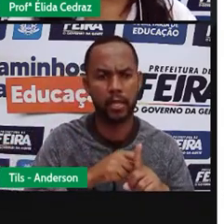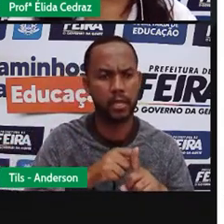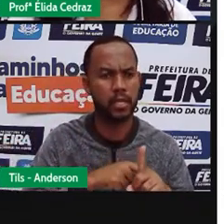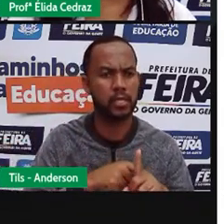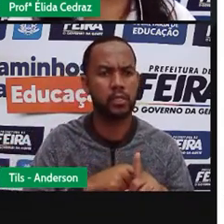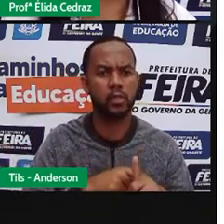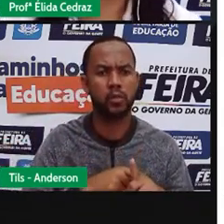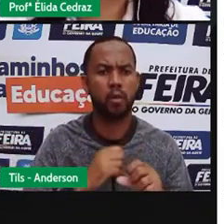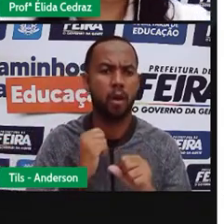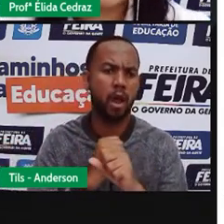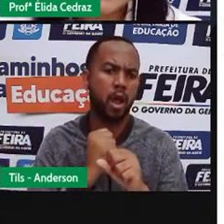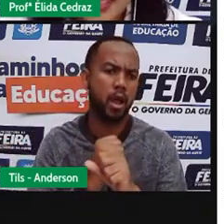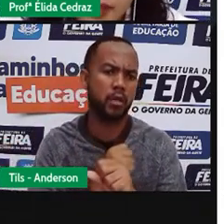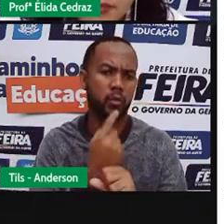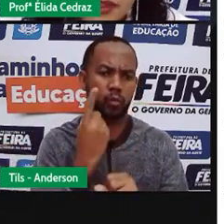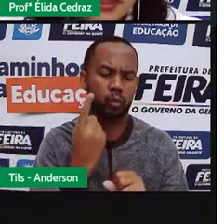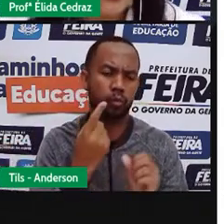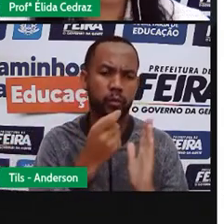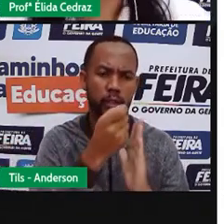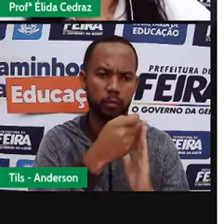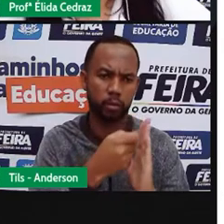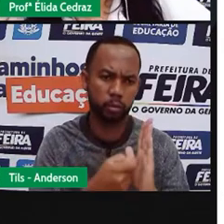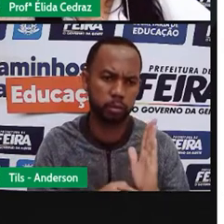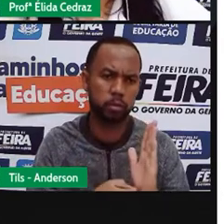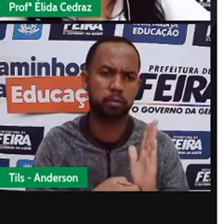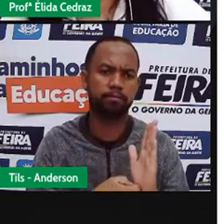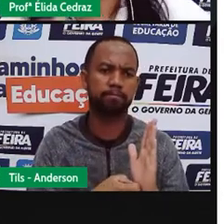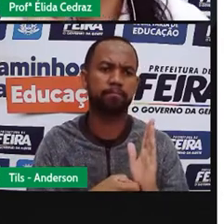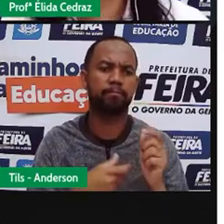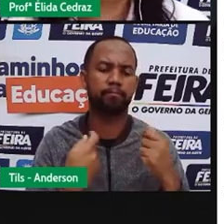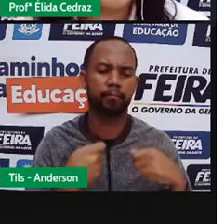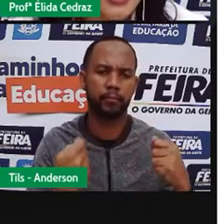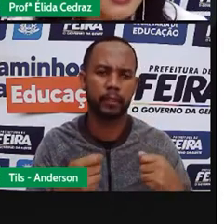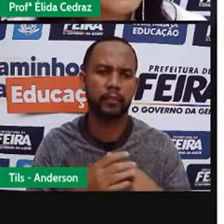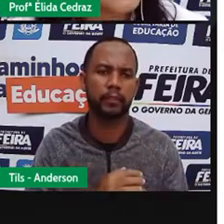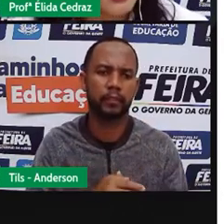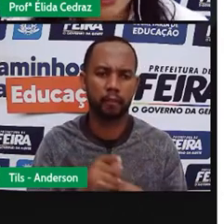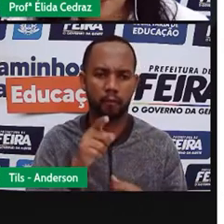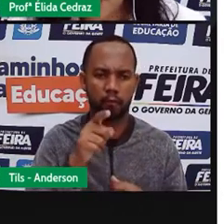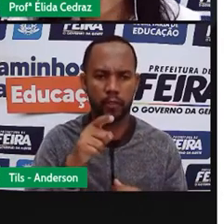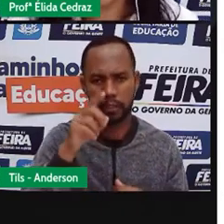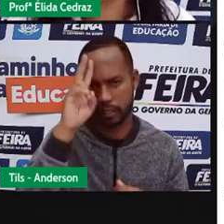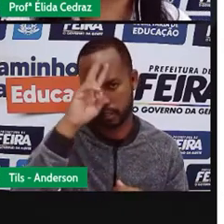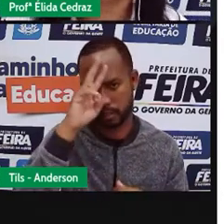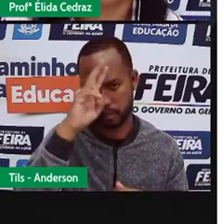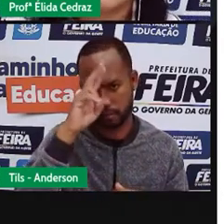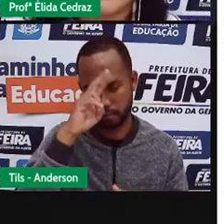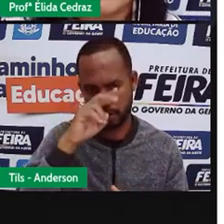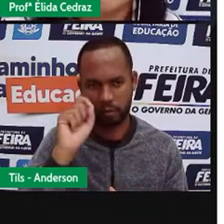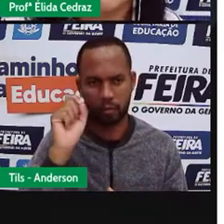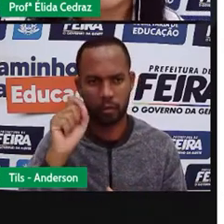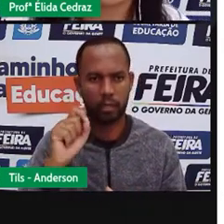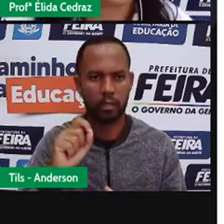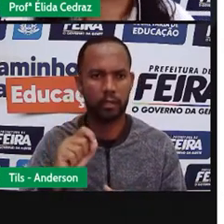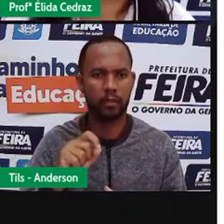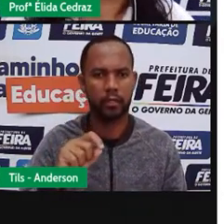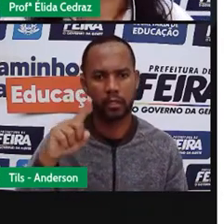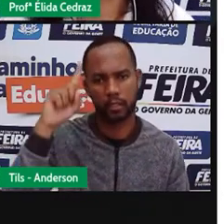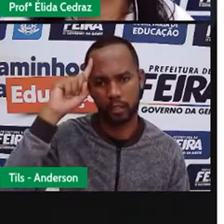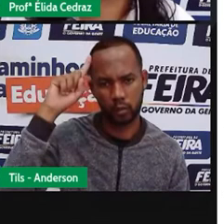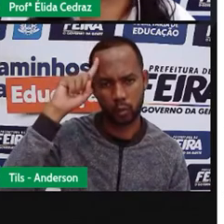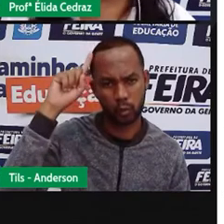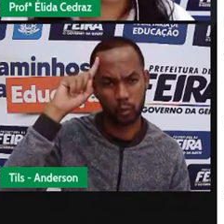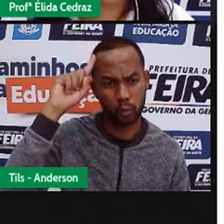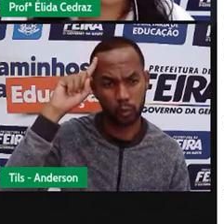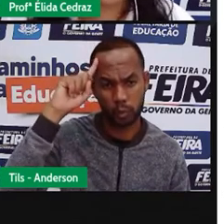anualmente. E você sabe ou você lembra o que ele significa? diariamente aquilo que